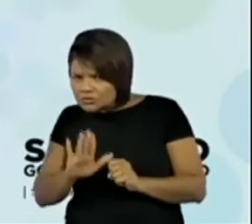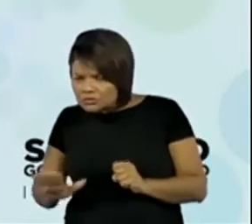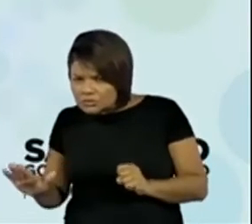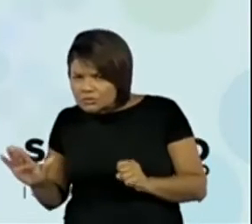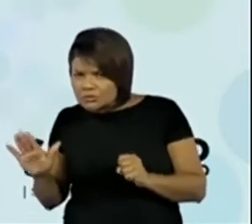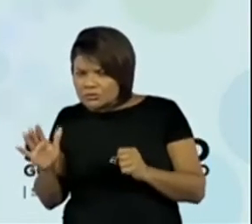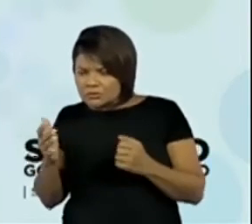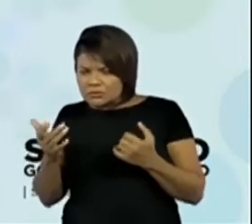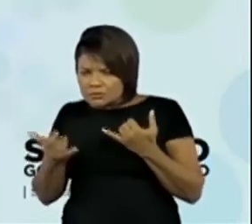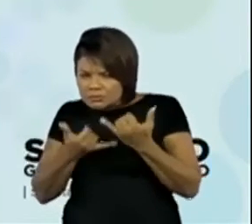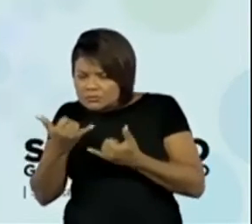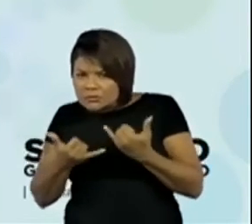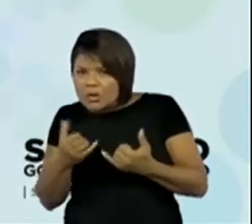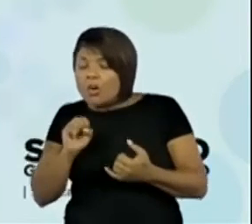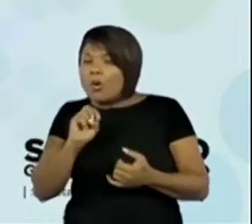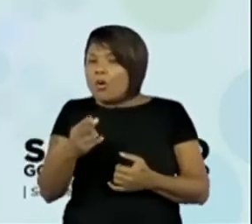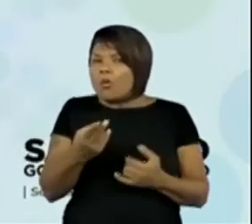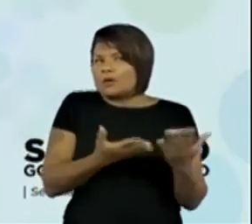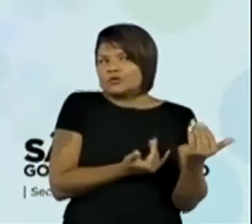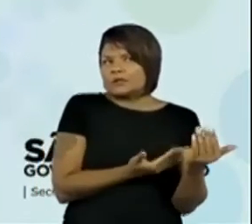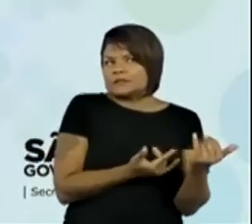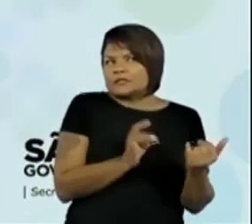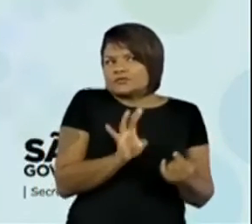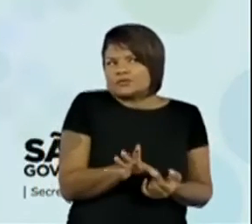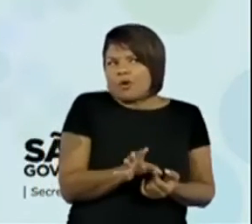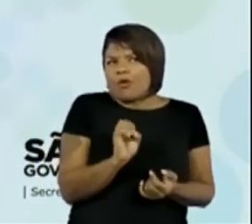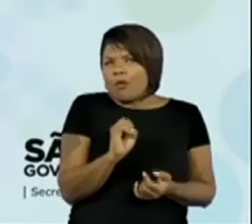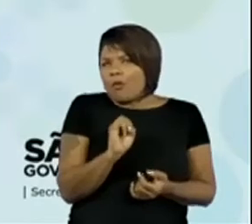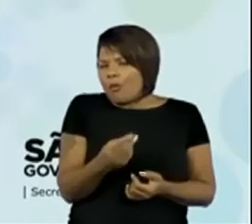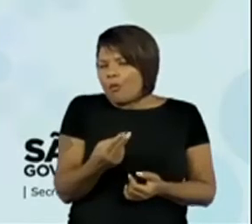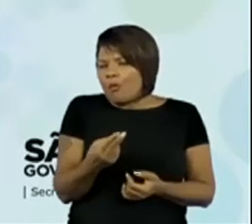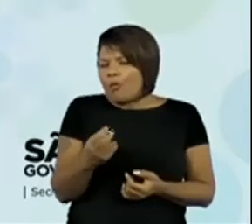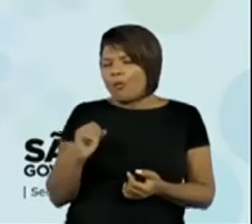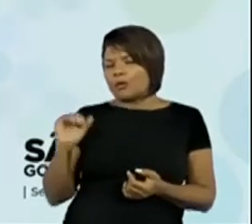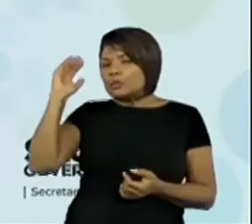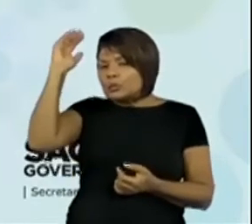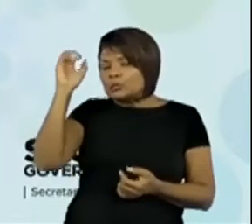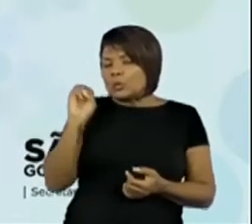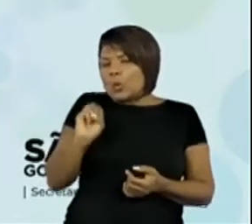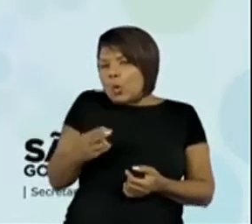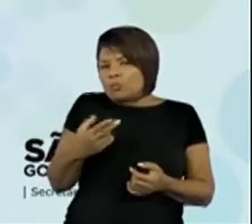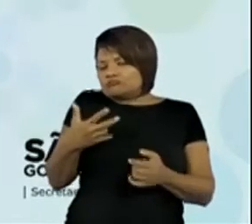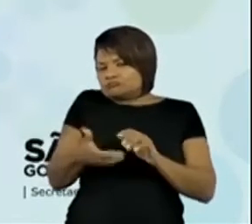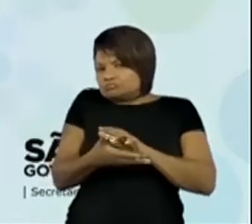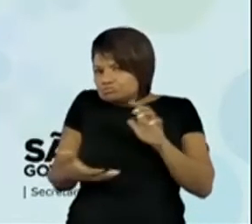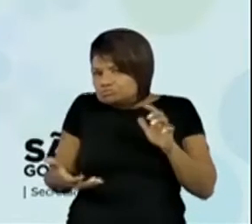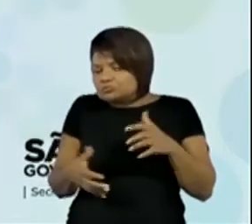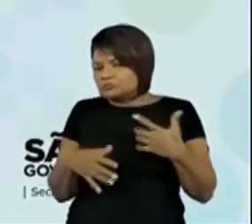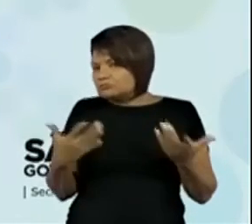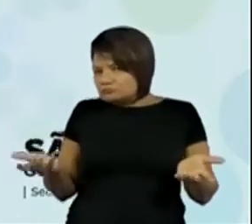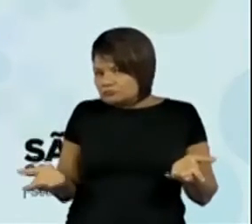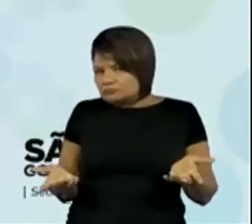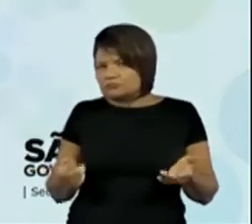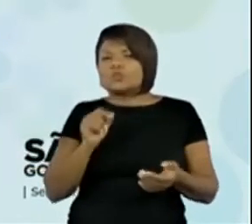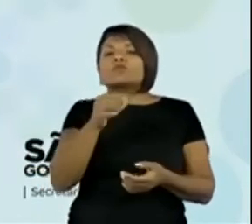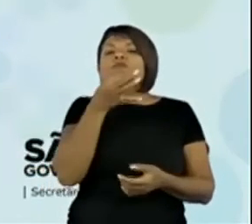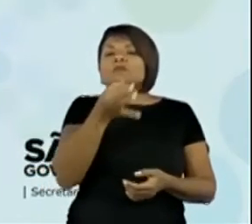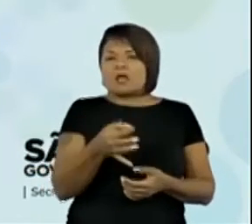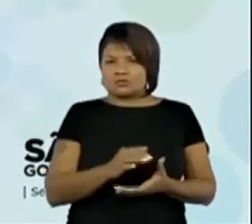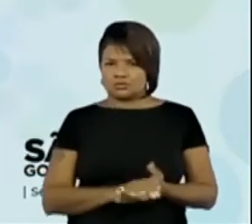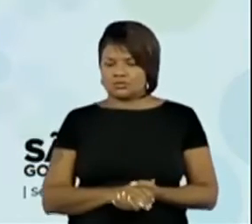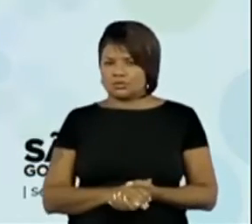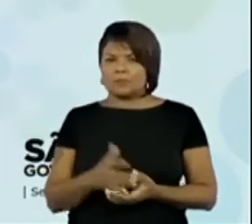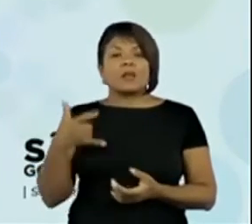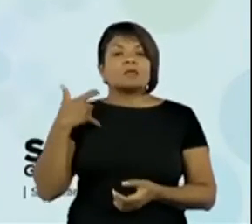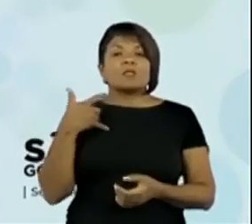adolescente, limite de idade, só idoso? O que você acha? Que esse